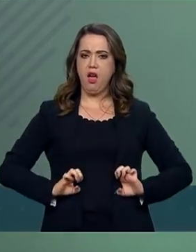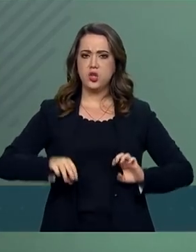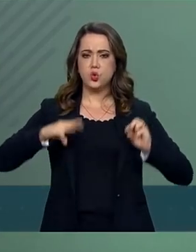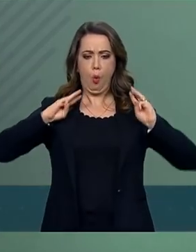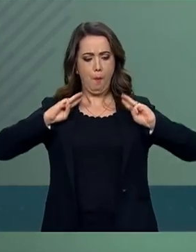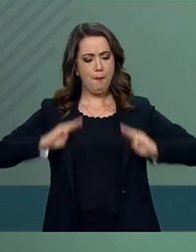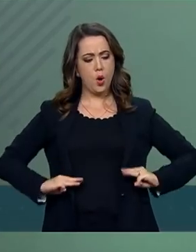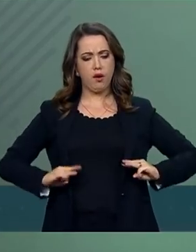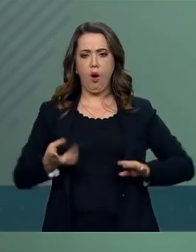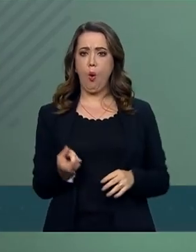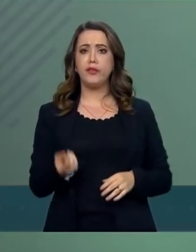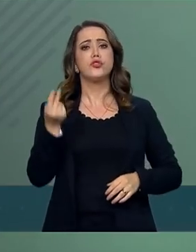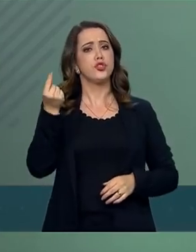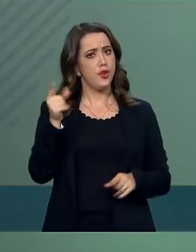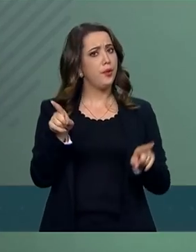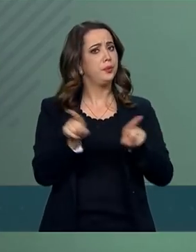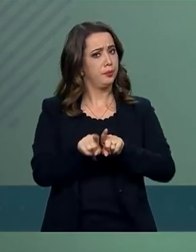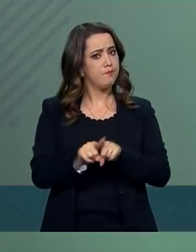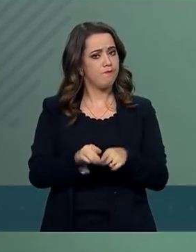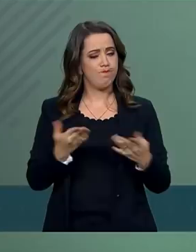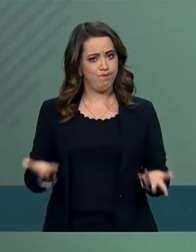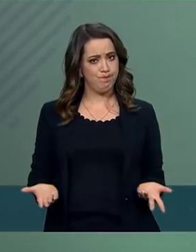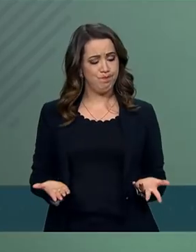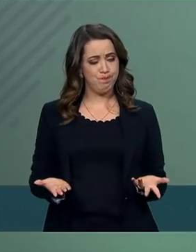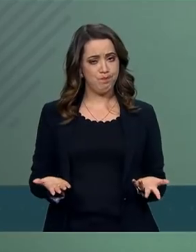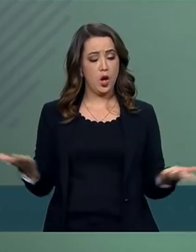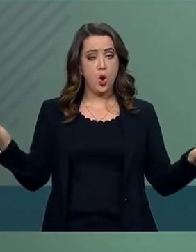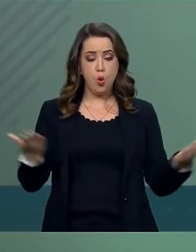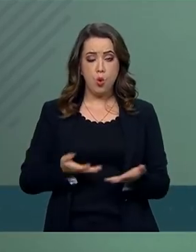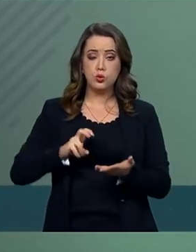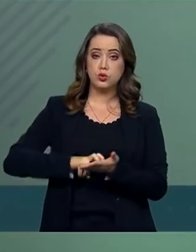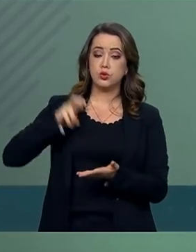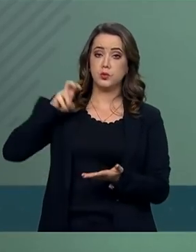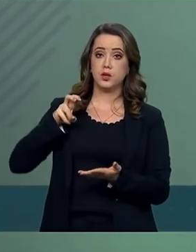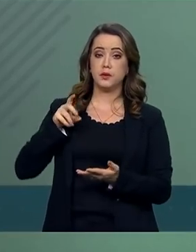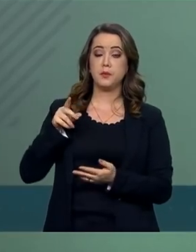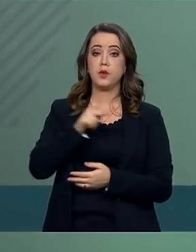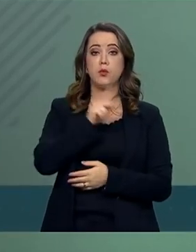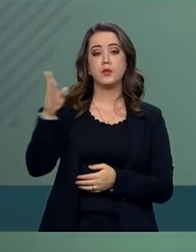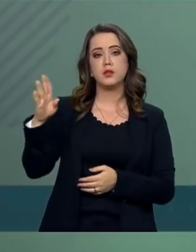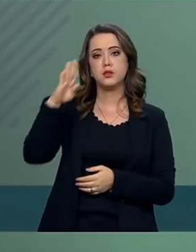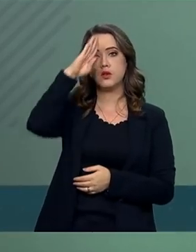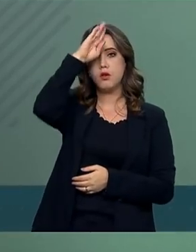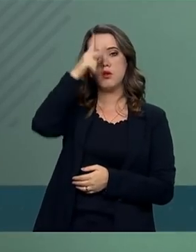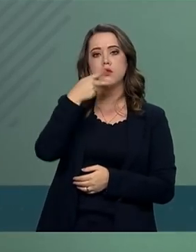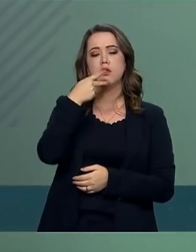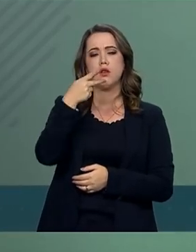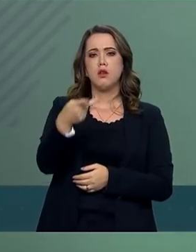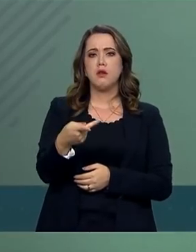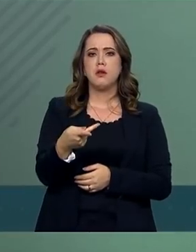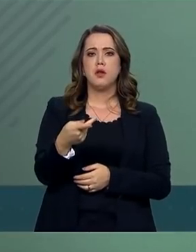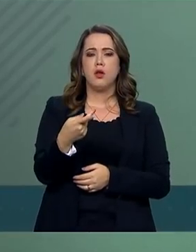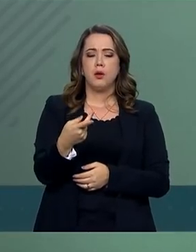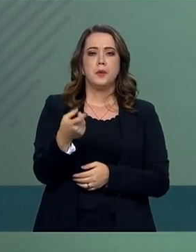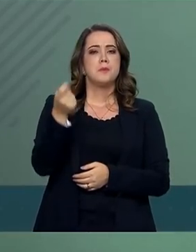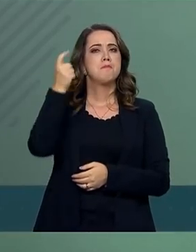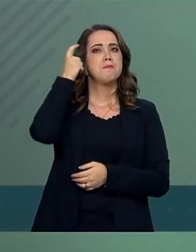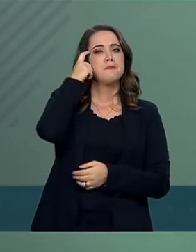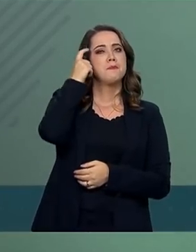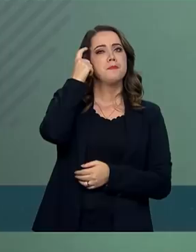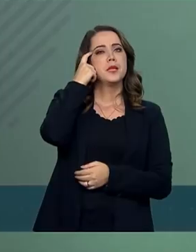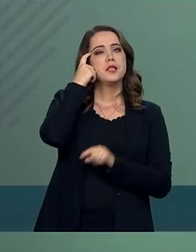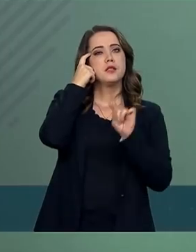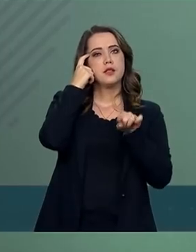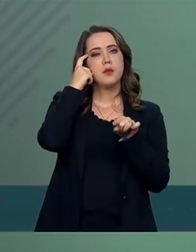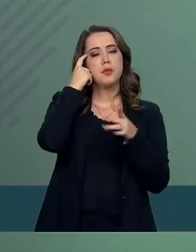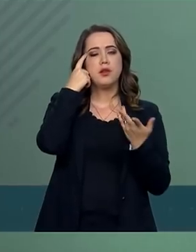fiscal. Isto posto, hoje pela manhã, ele vocalizou seu pensamento, que é razão